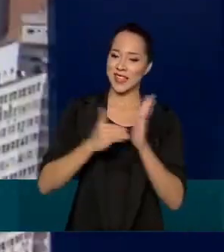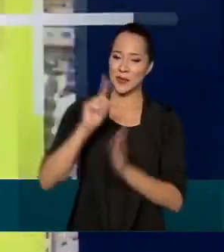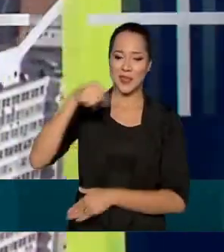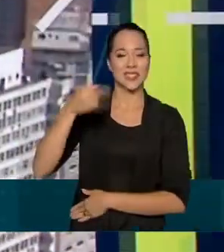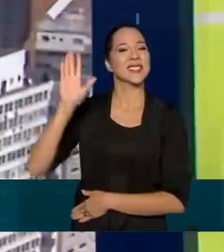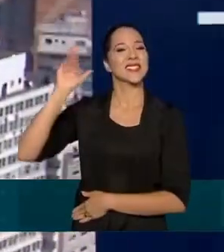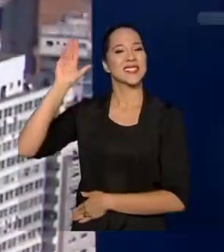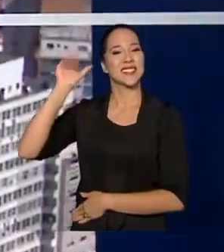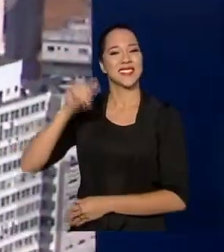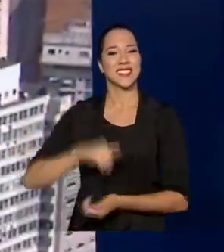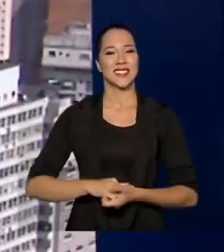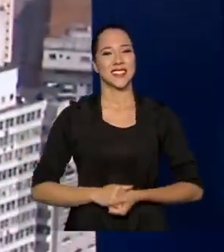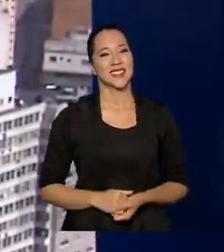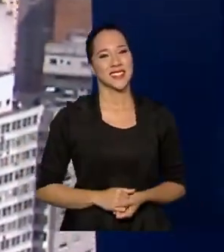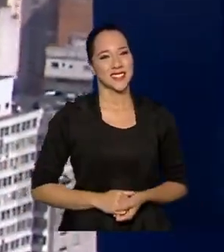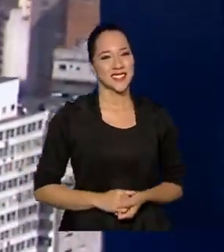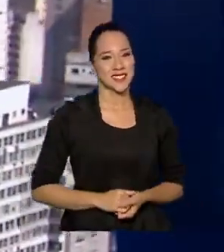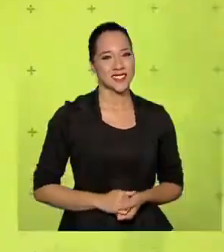até a próxima. Tchau, tchau.